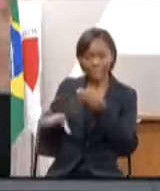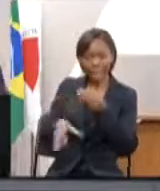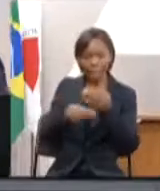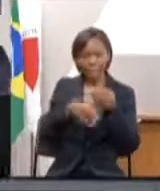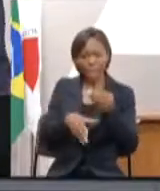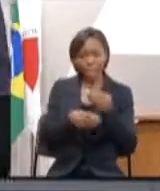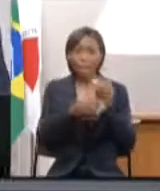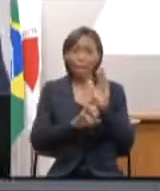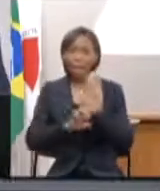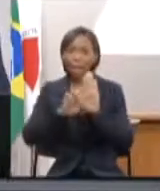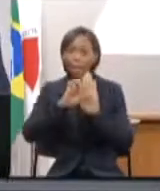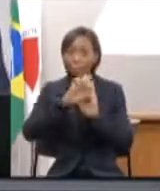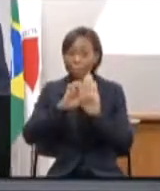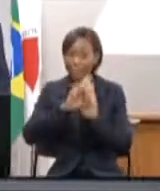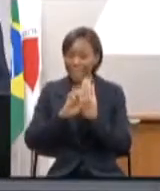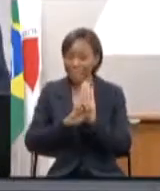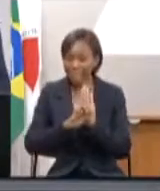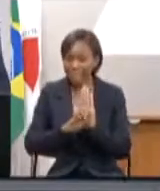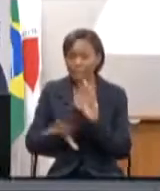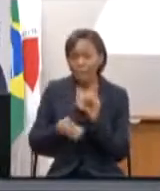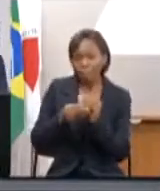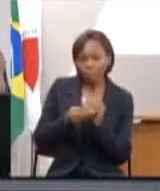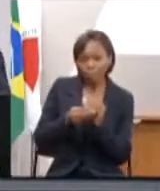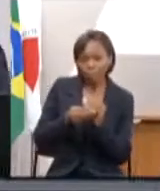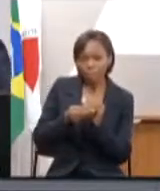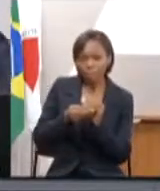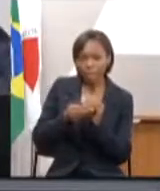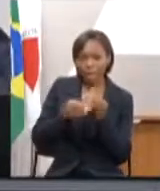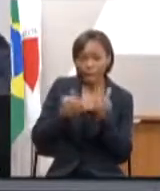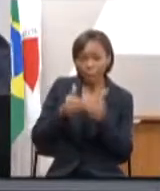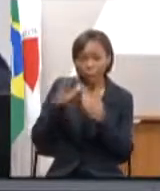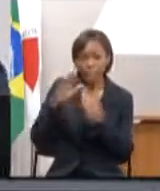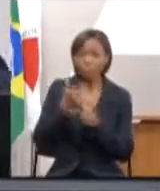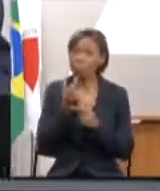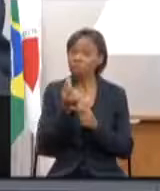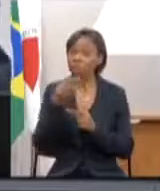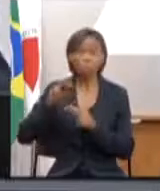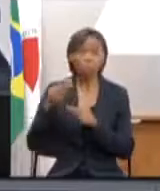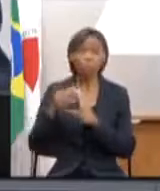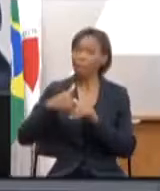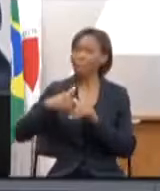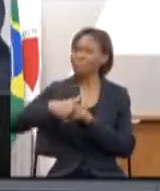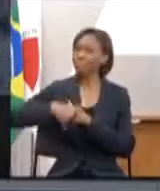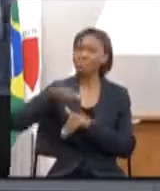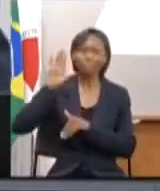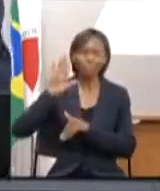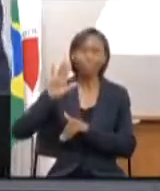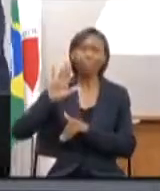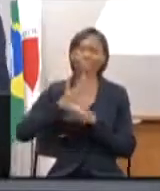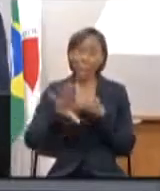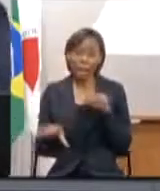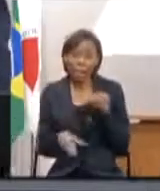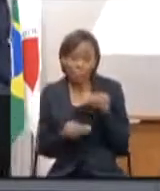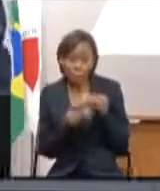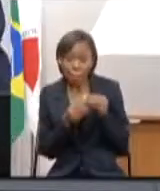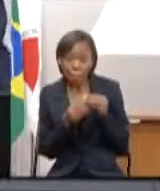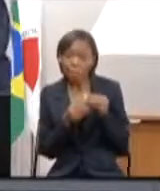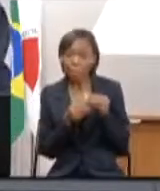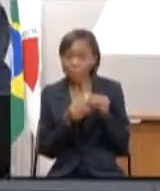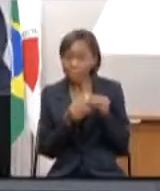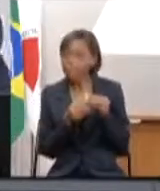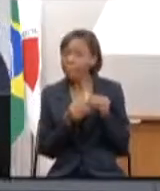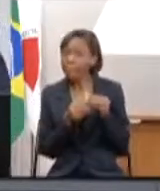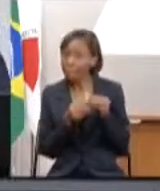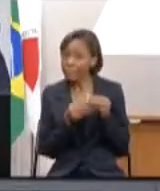ultrapassa 20 milhões às vezes e aí a emenda mais que deveria ser imposível eu falando de emendas